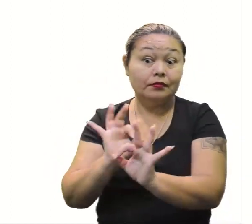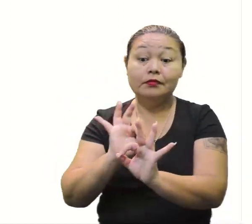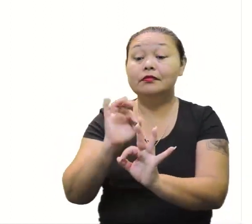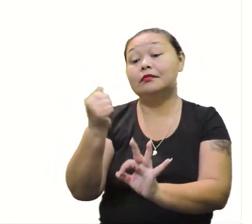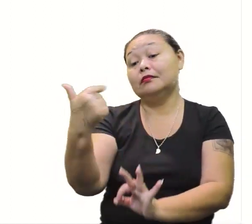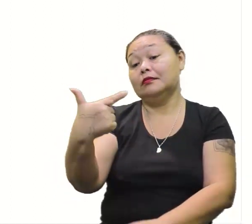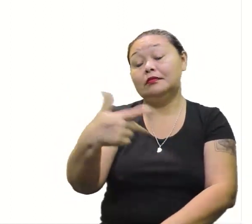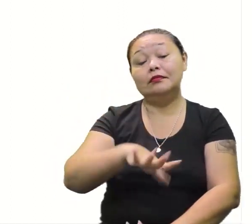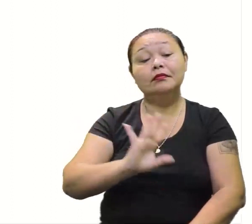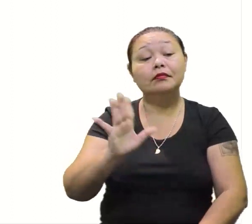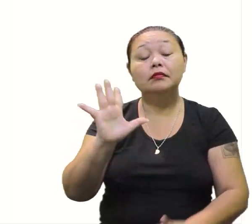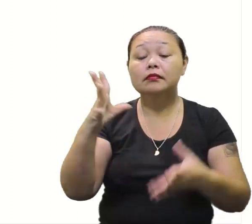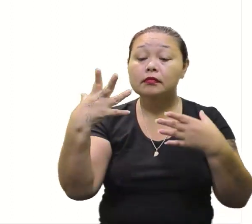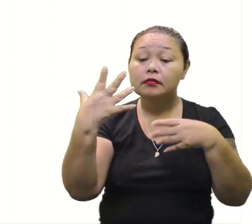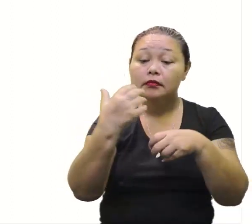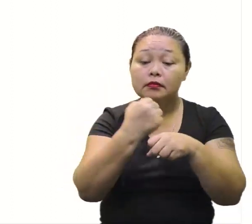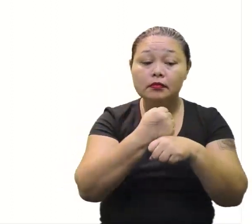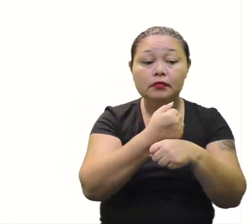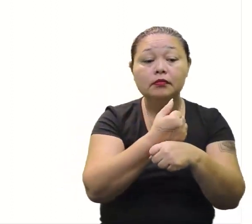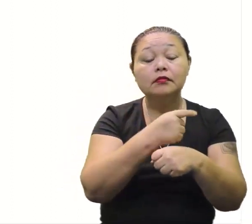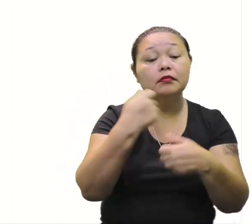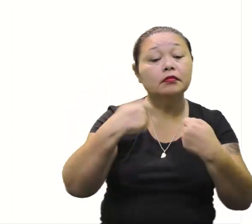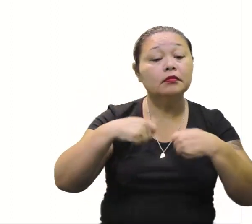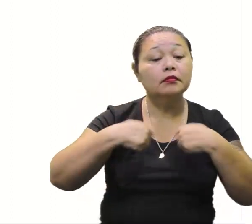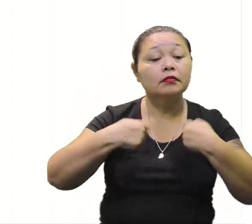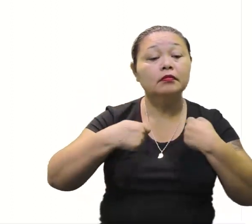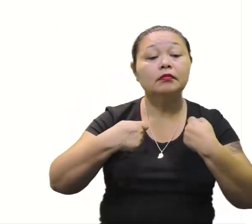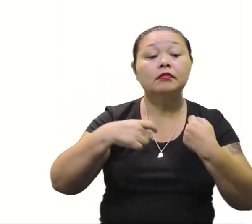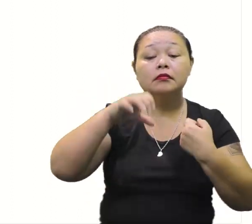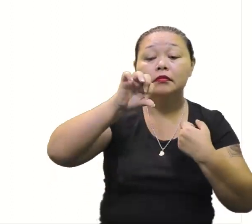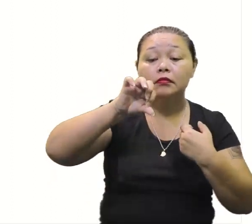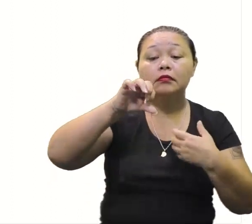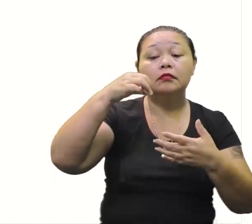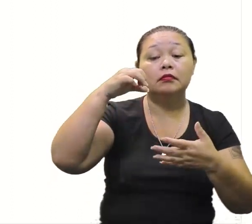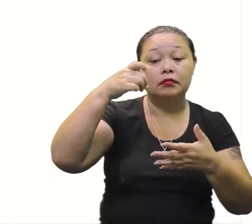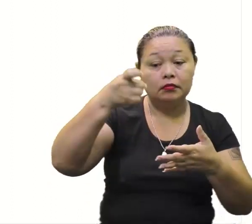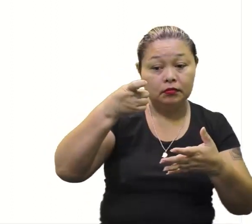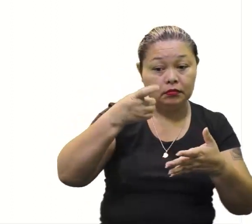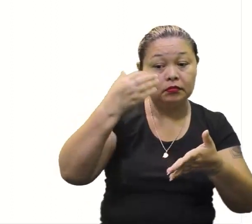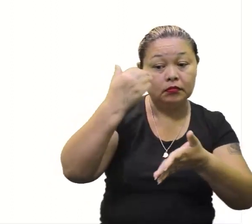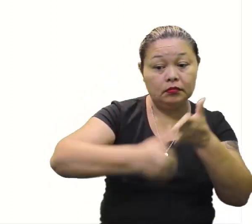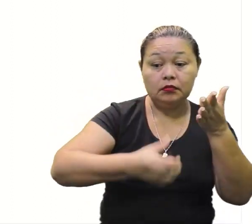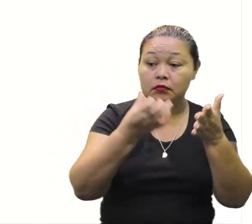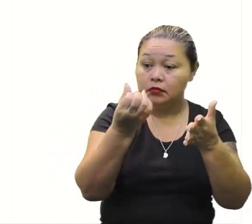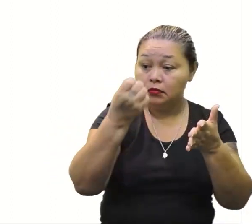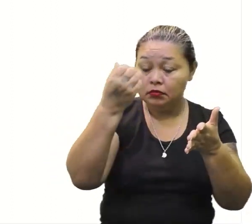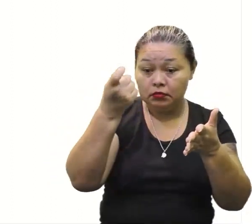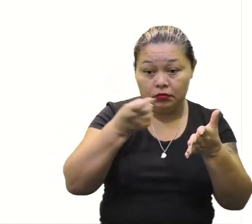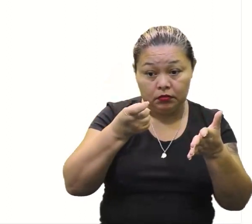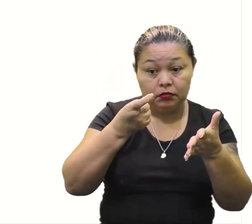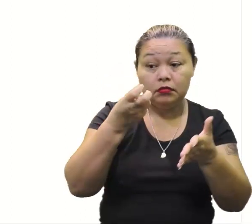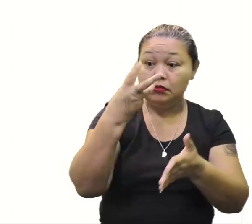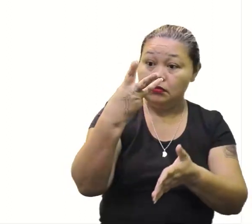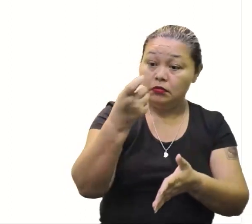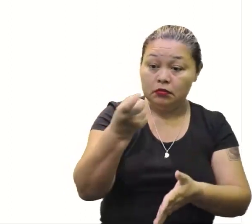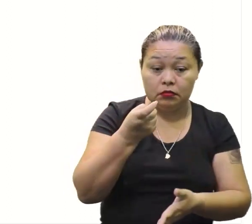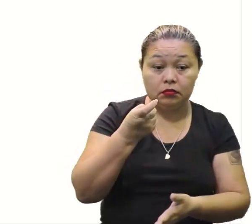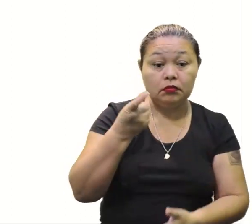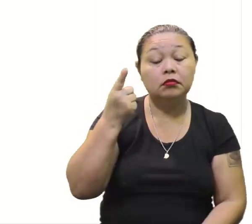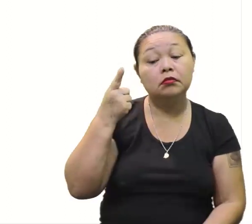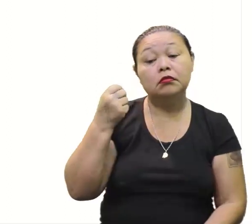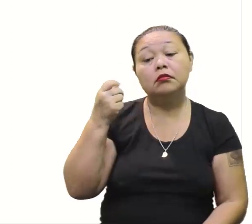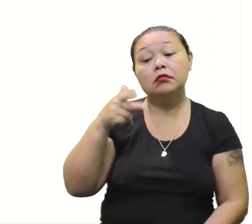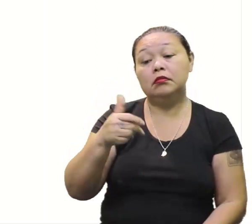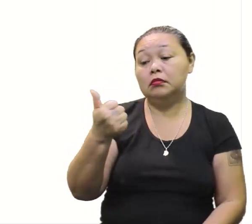Não, né? Resolvendo as operações necessárias, vamos lá. 9X menos 6X? 3X. 3X igual a